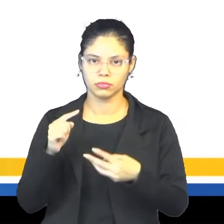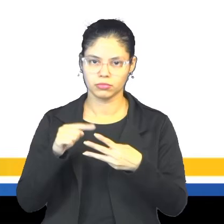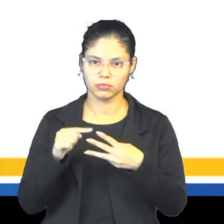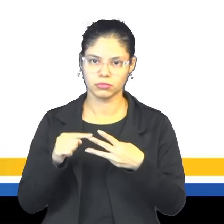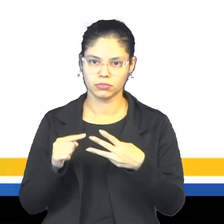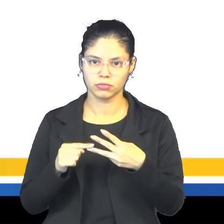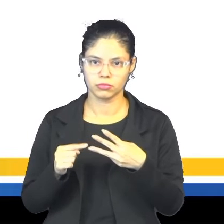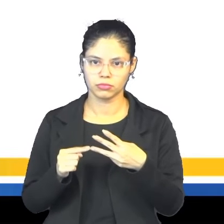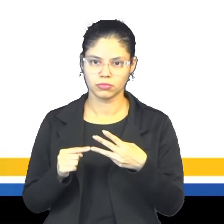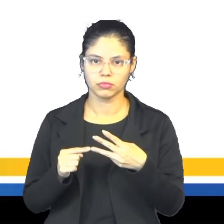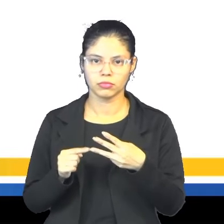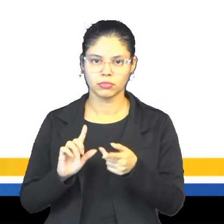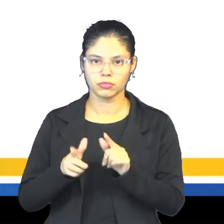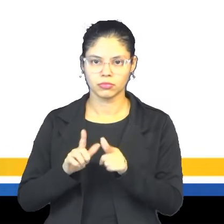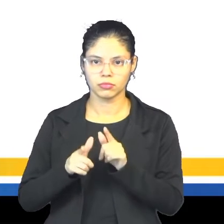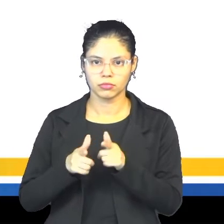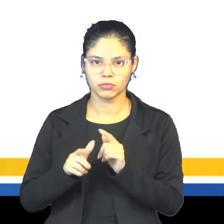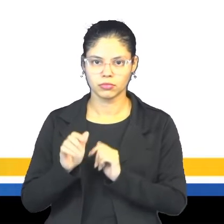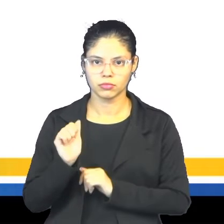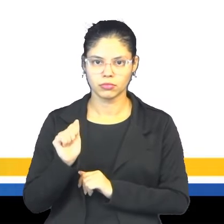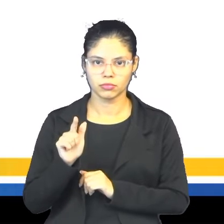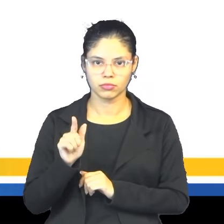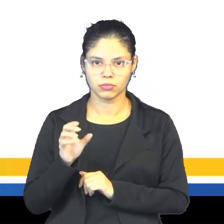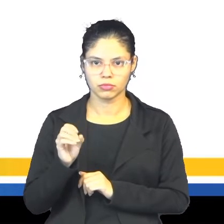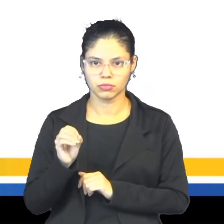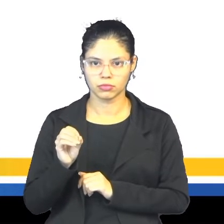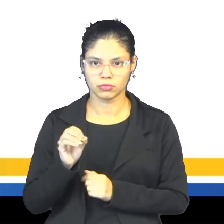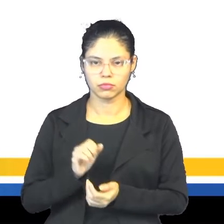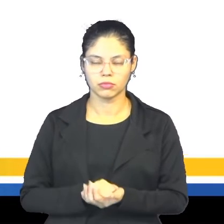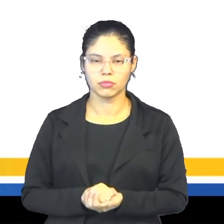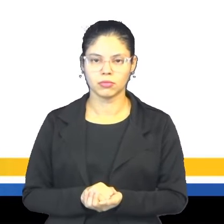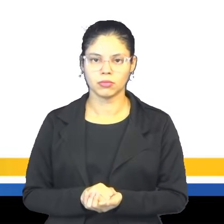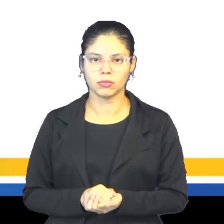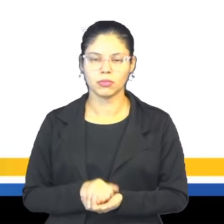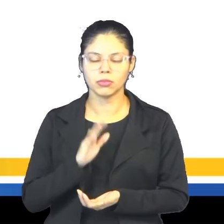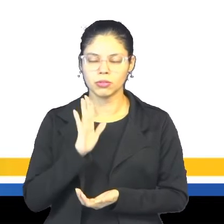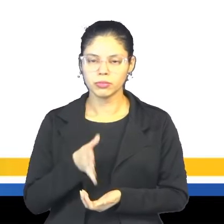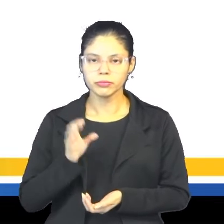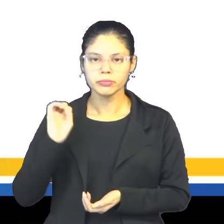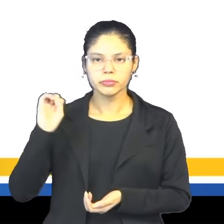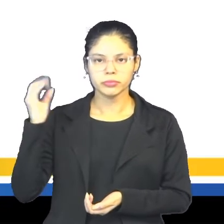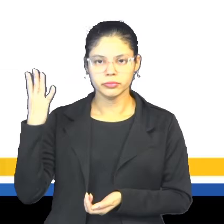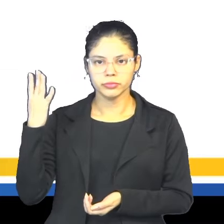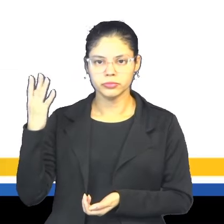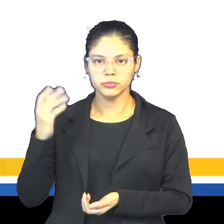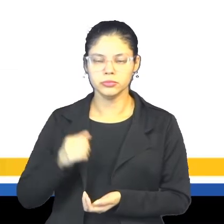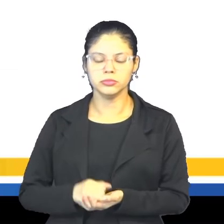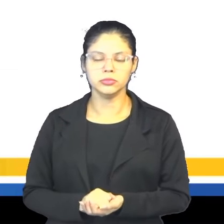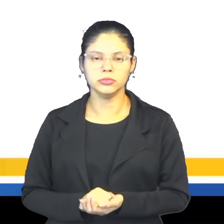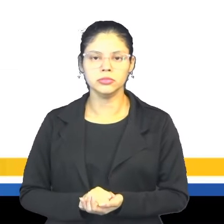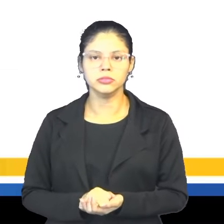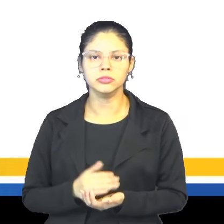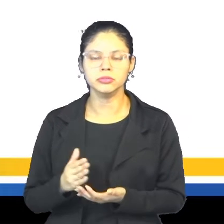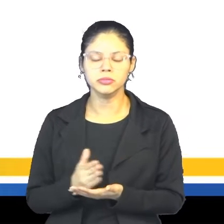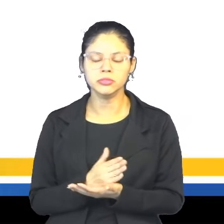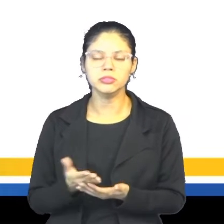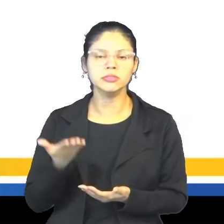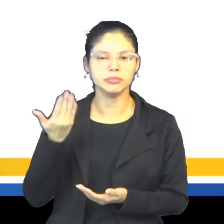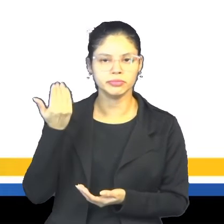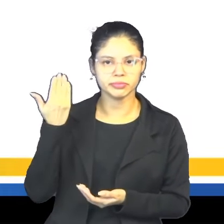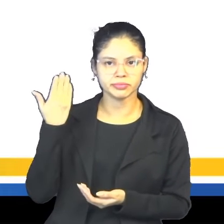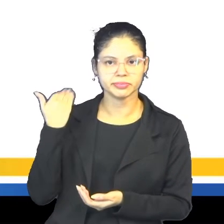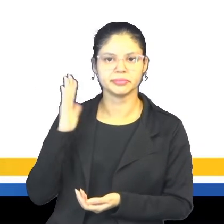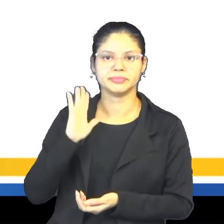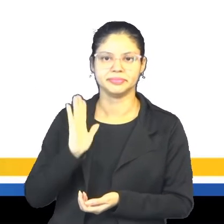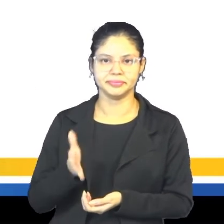letrinhas A-G-O, né, ago, elas indicam que já aconteceu, né, algo do passado. No